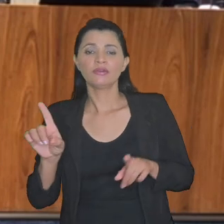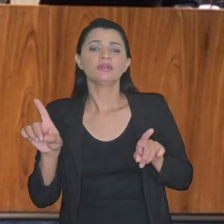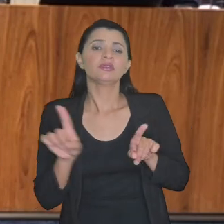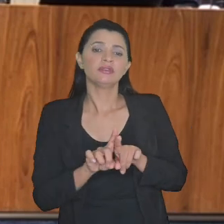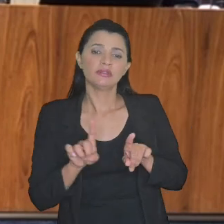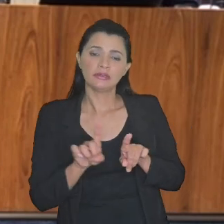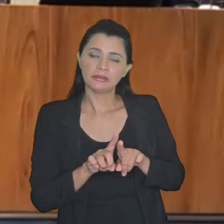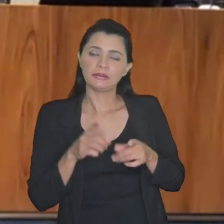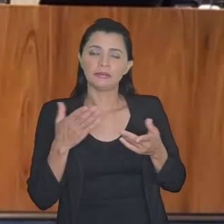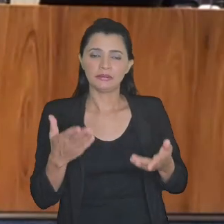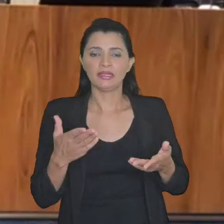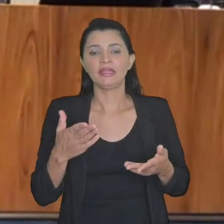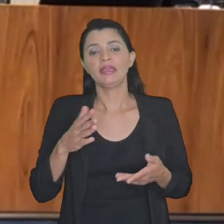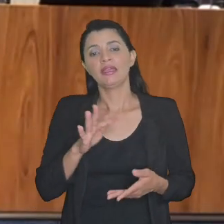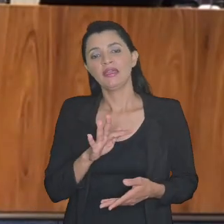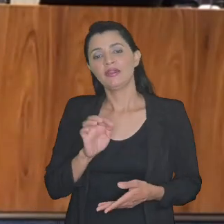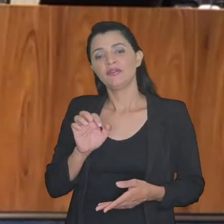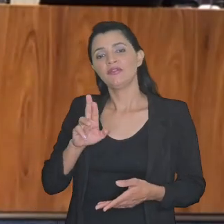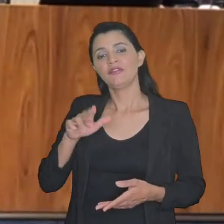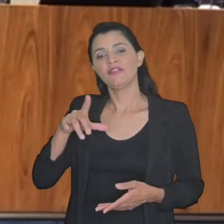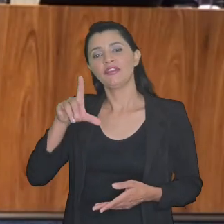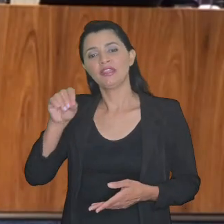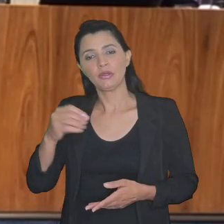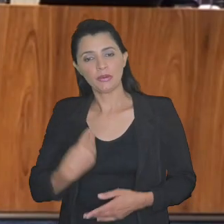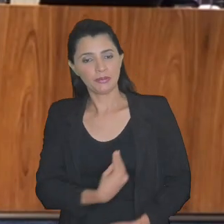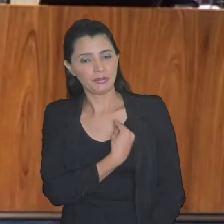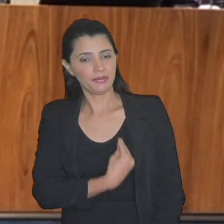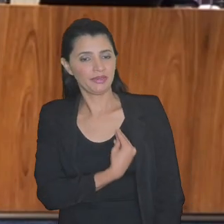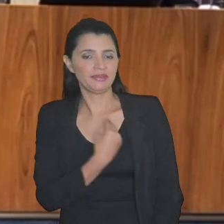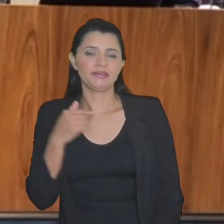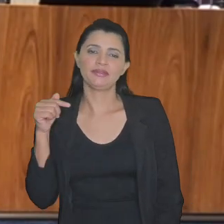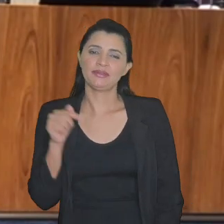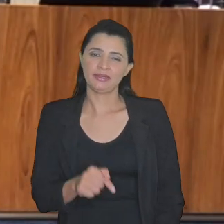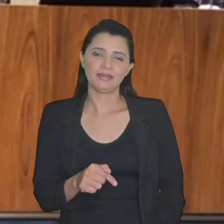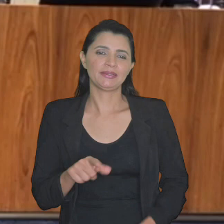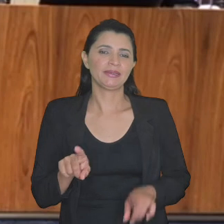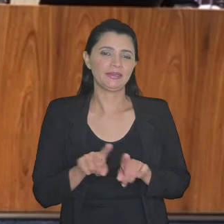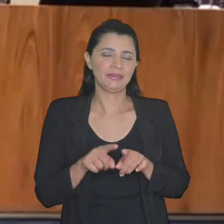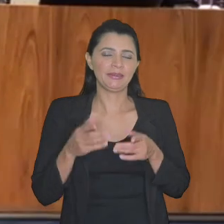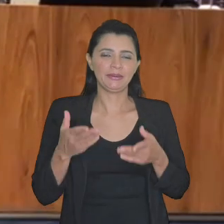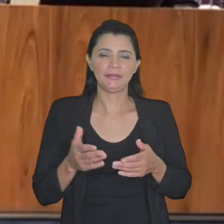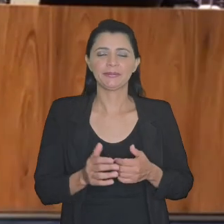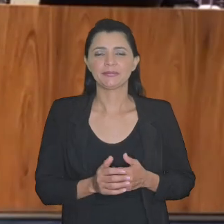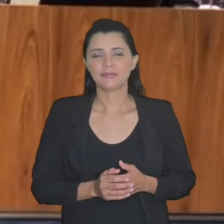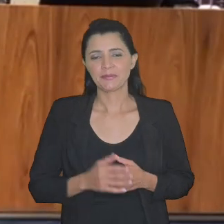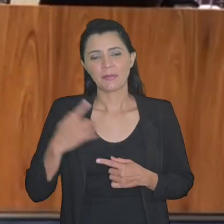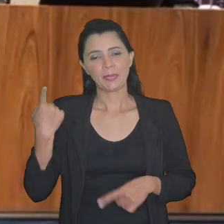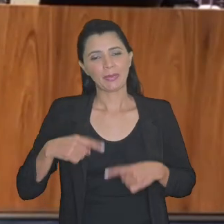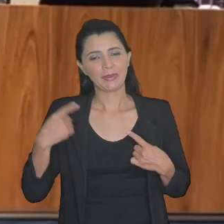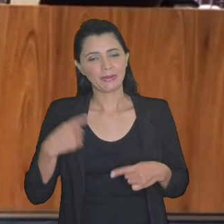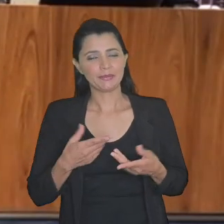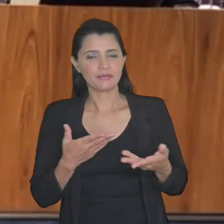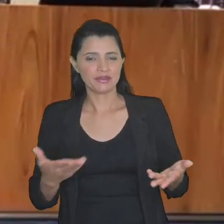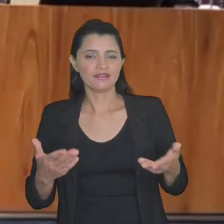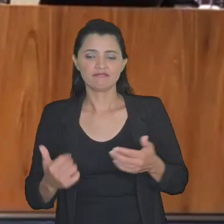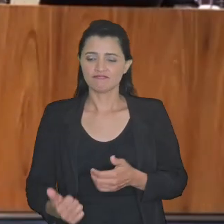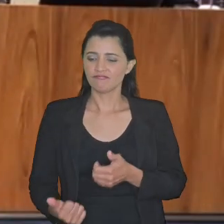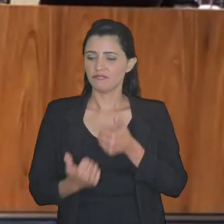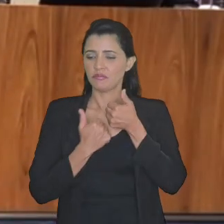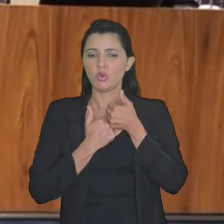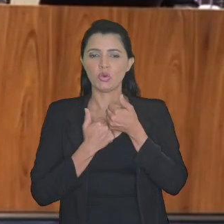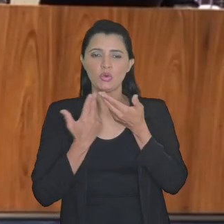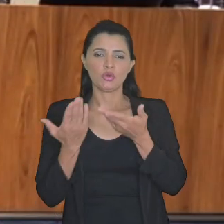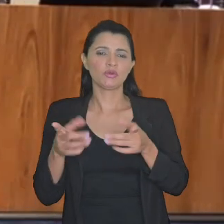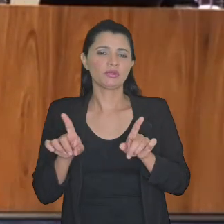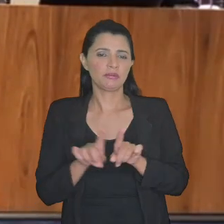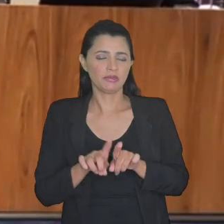Conrado e também doutor Fernando Mendes pela presença o debate